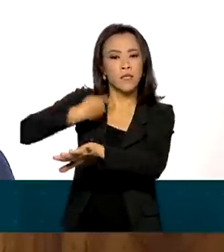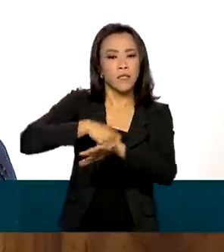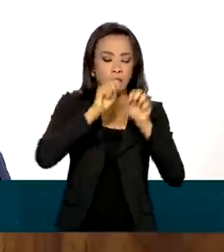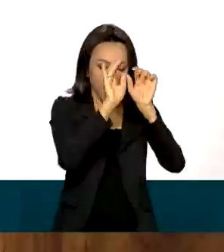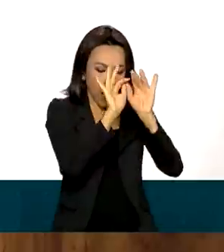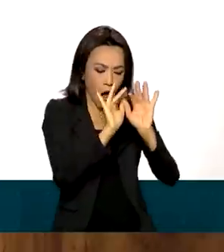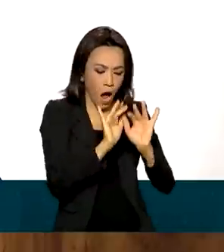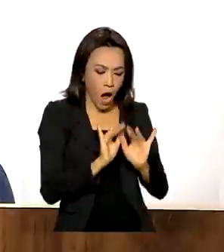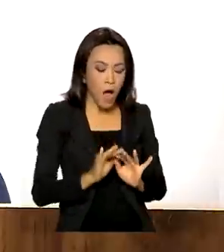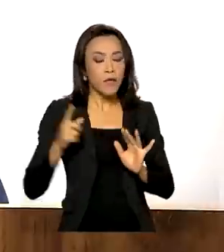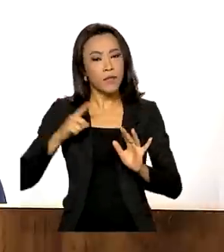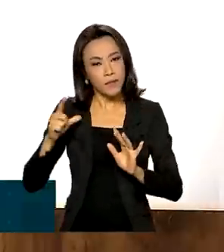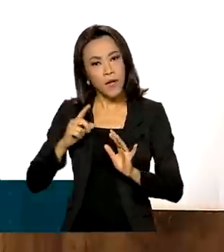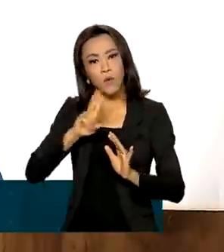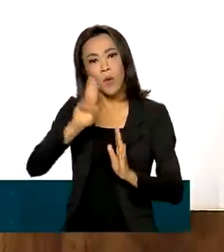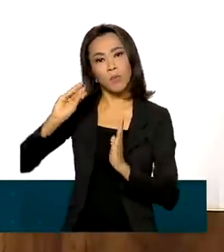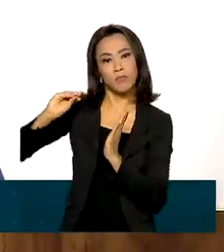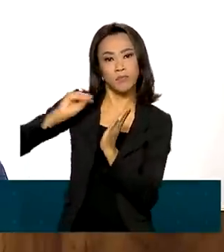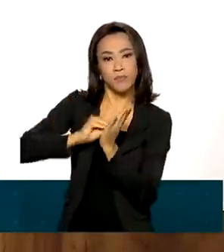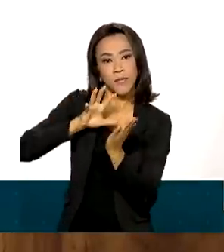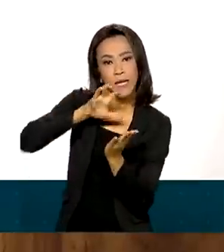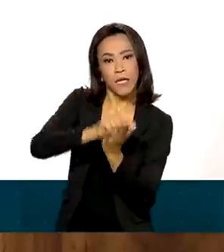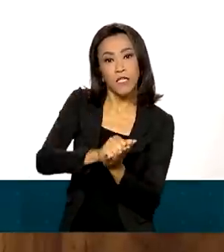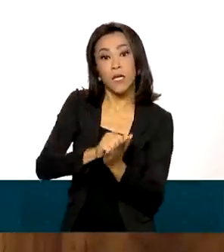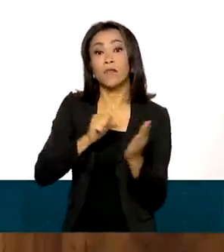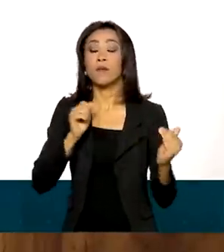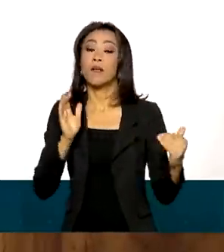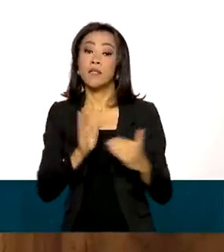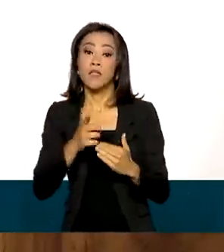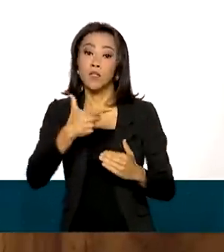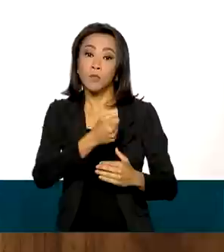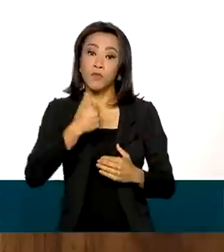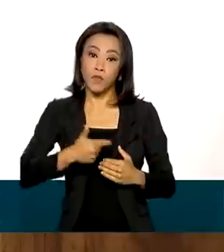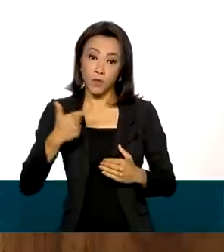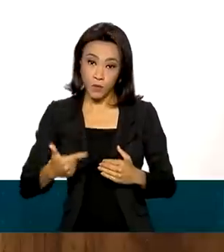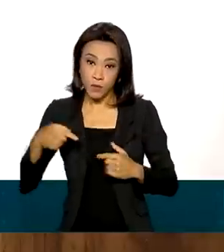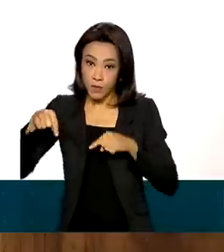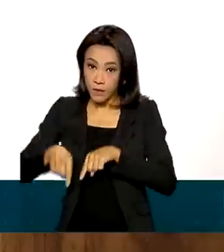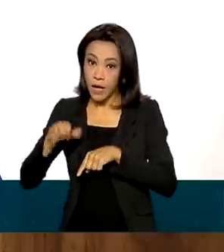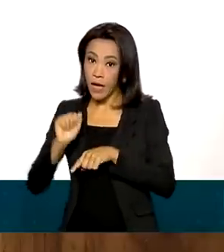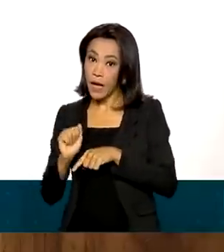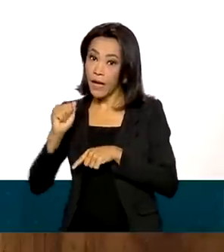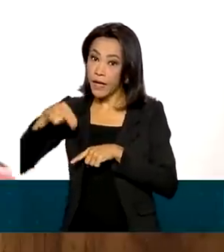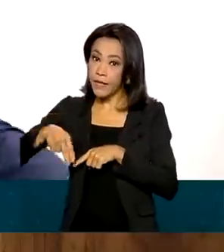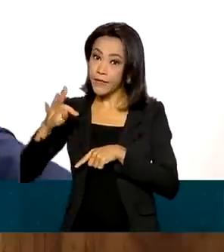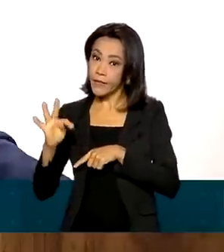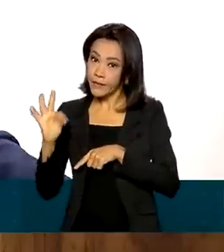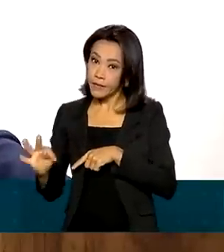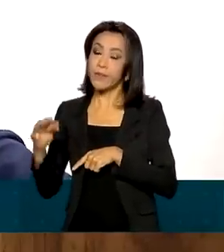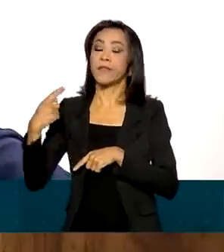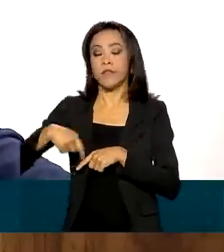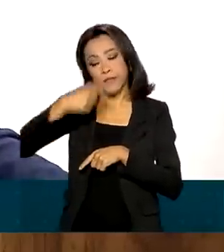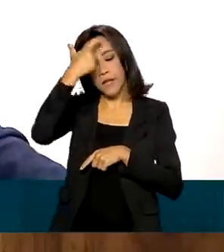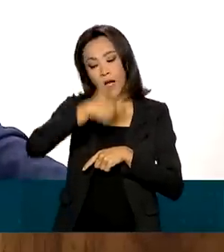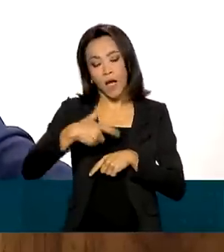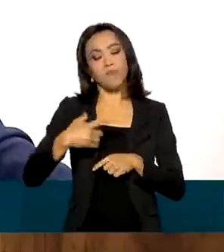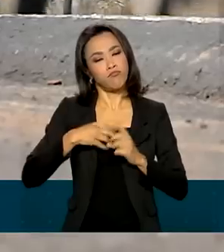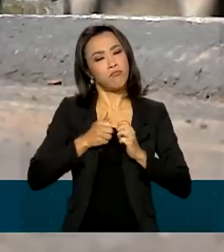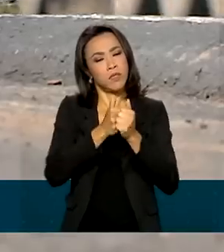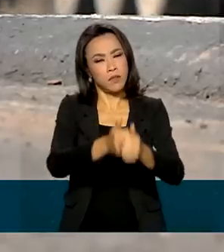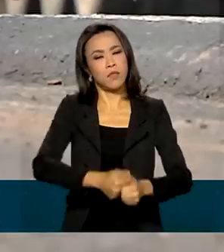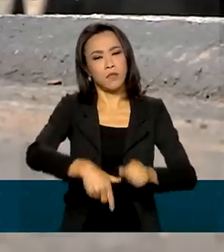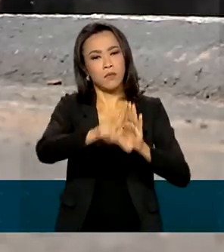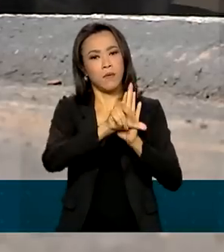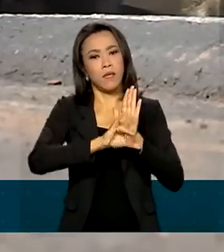NTT até o dia 31 de 12 de 2022 e que ele está exercendo a atividade de forma regular.